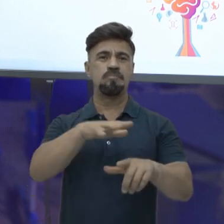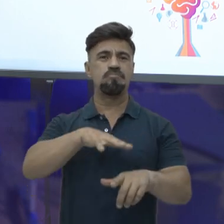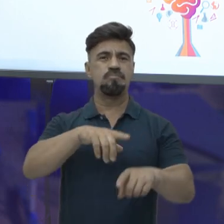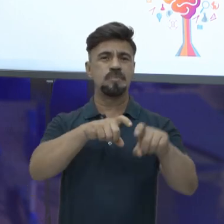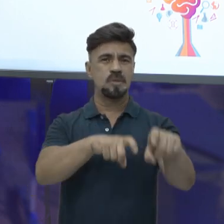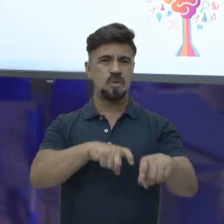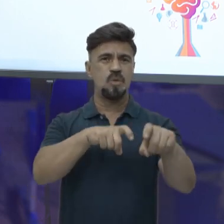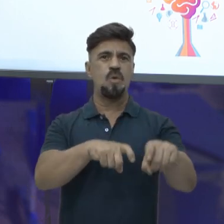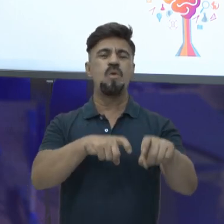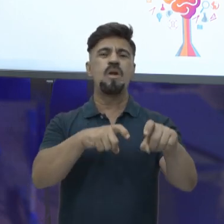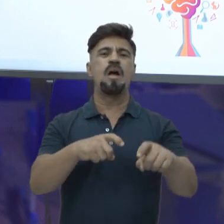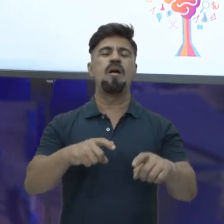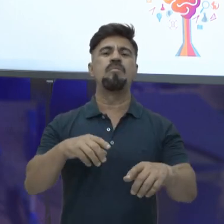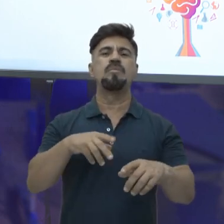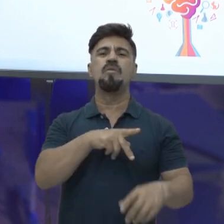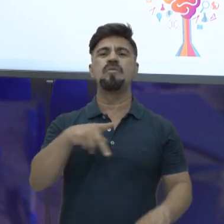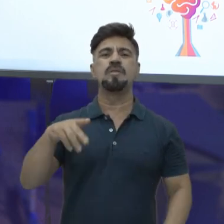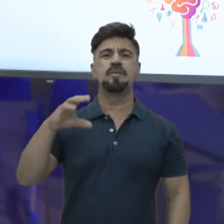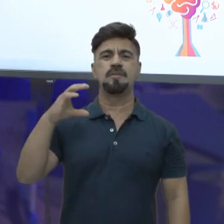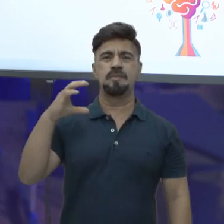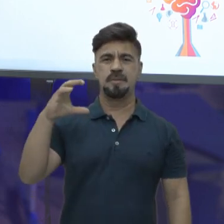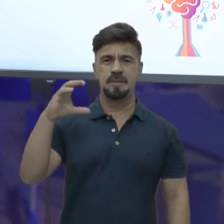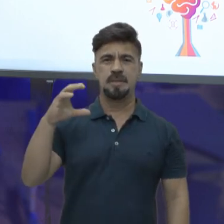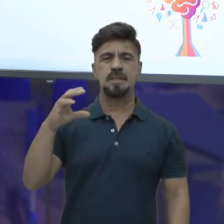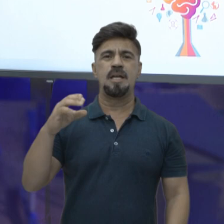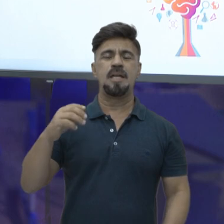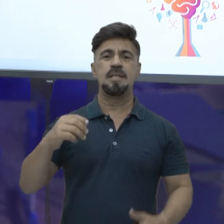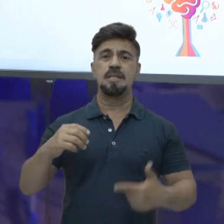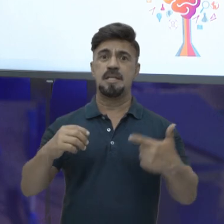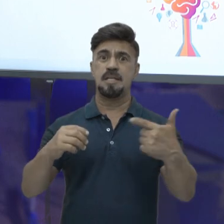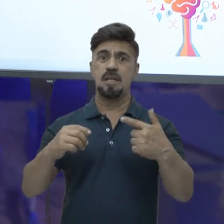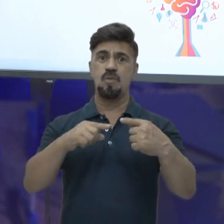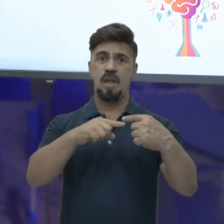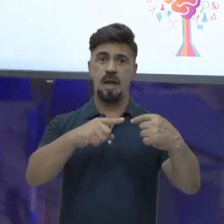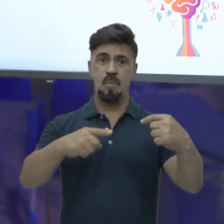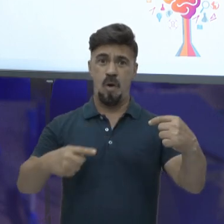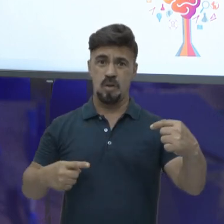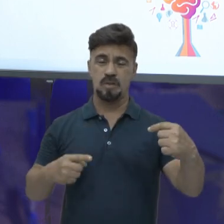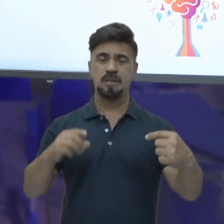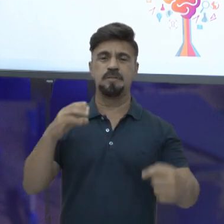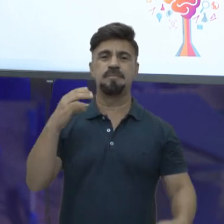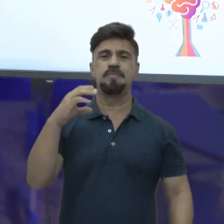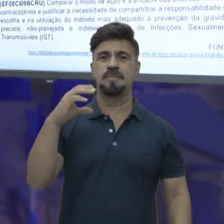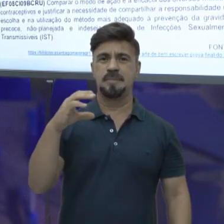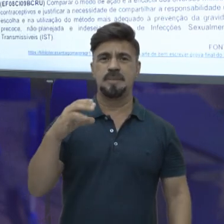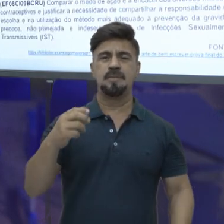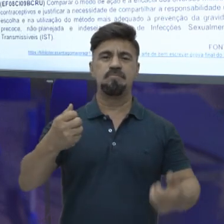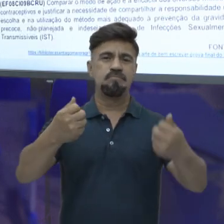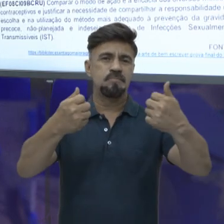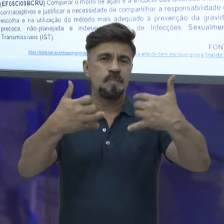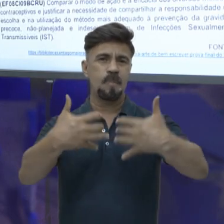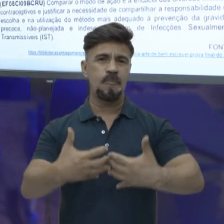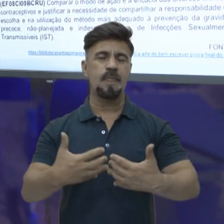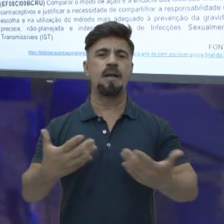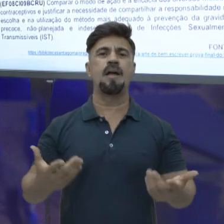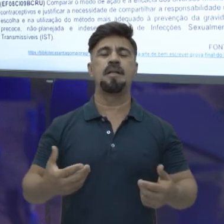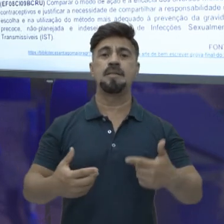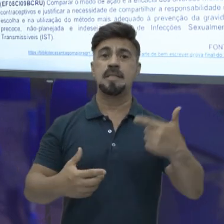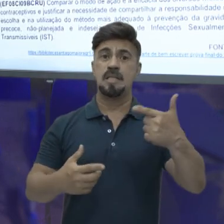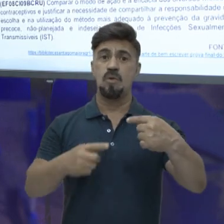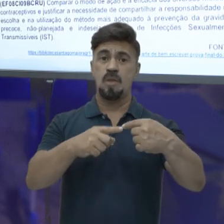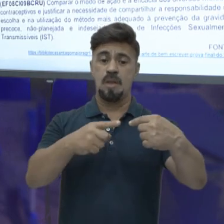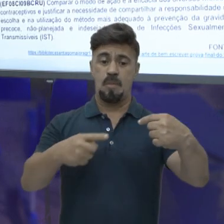Caruaru. Sou professor de ciências e hoje a gente vai ficar com a segunda apostila de ciências para poder falar, tá? Nessa segunda